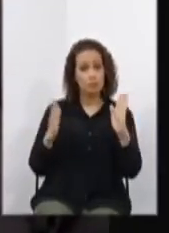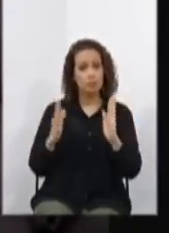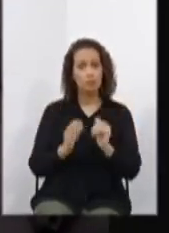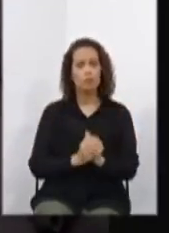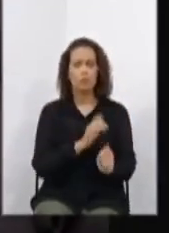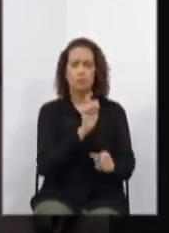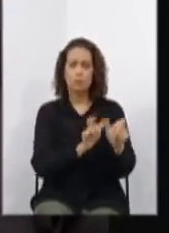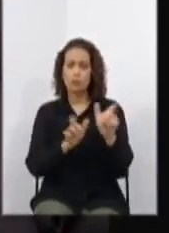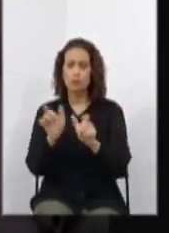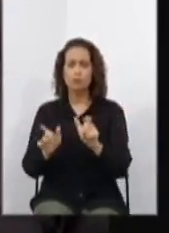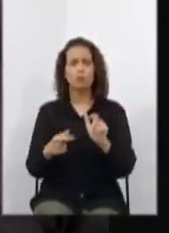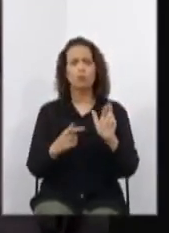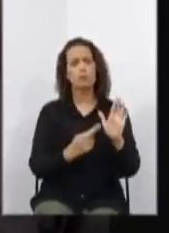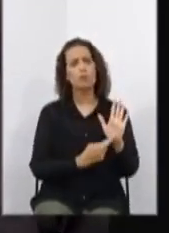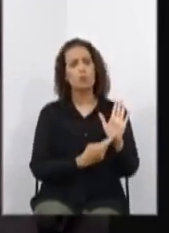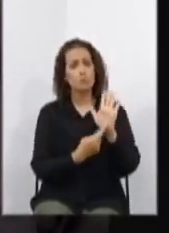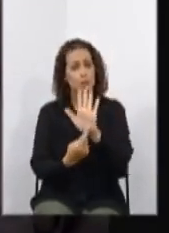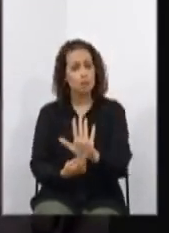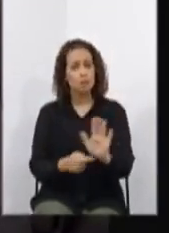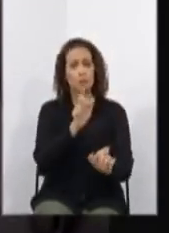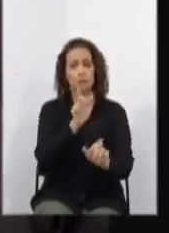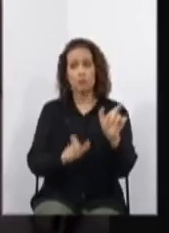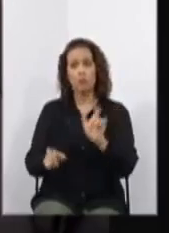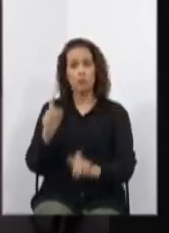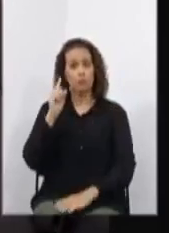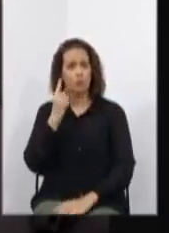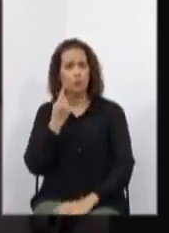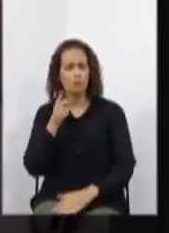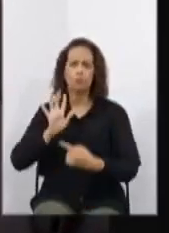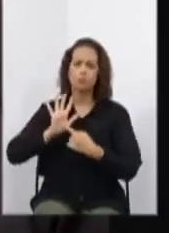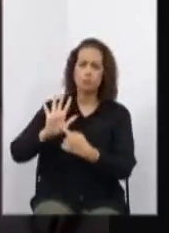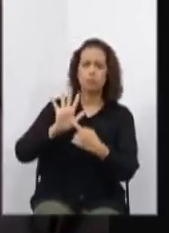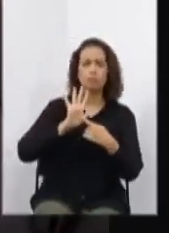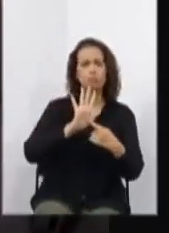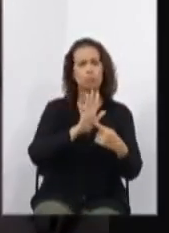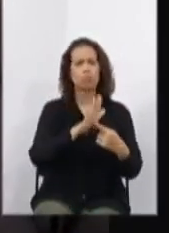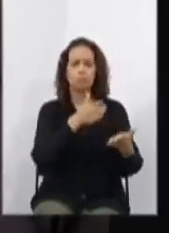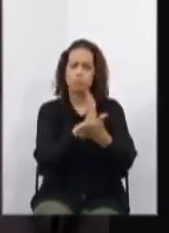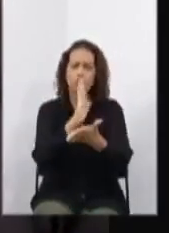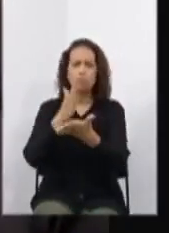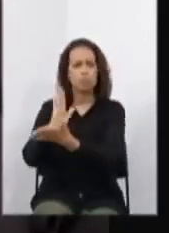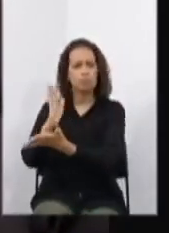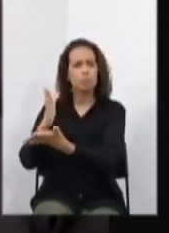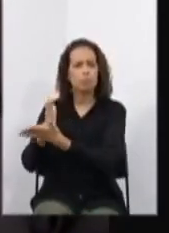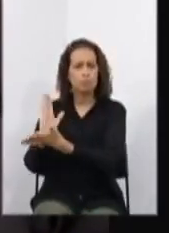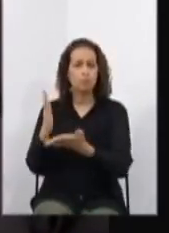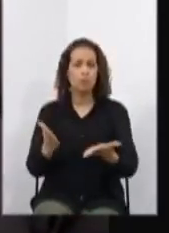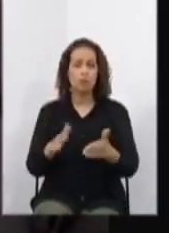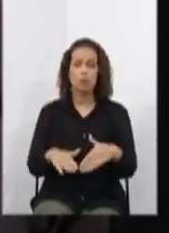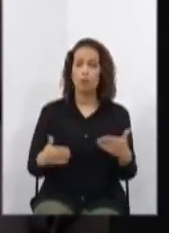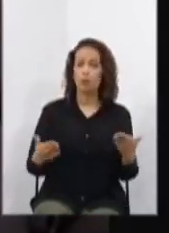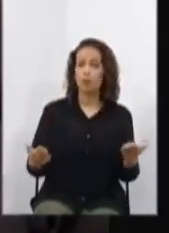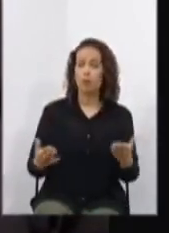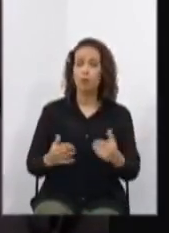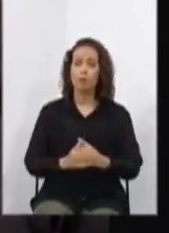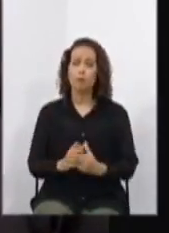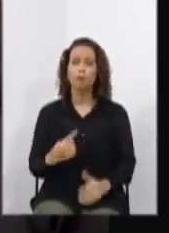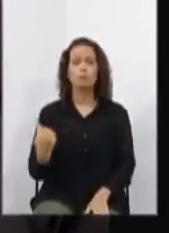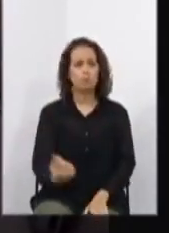de pessoas surdas manifestaram-se por sua aprovação. Dessa maneira, nos